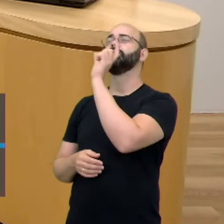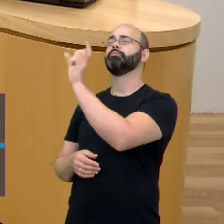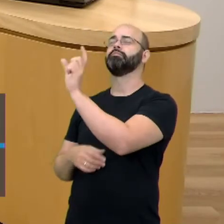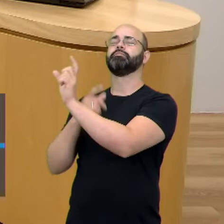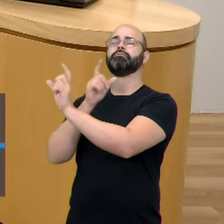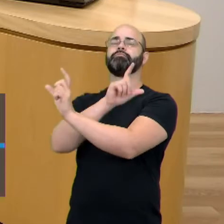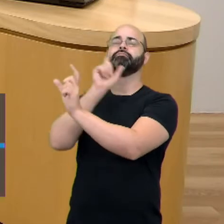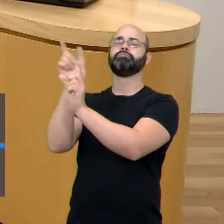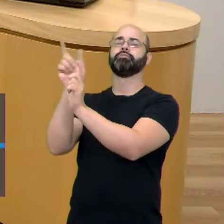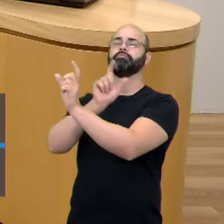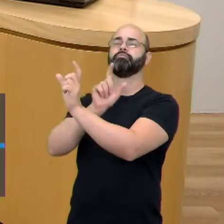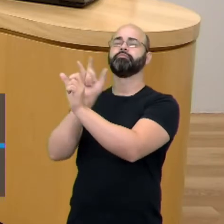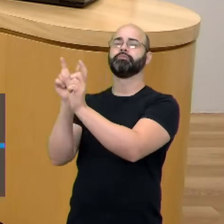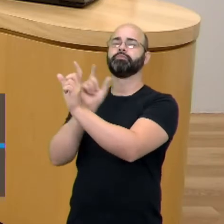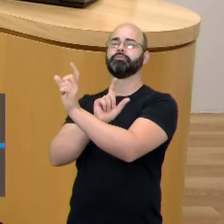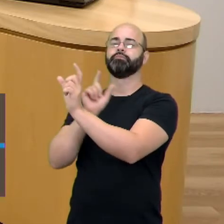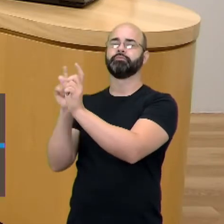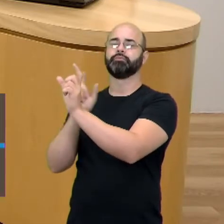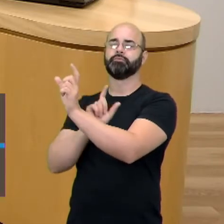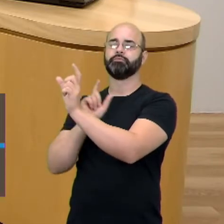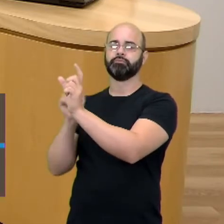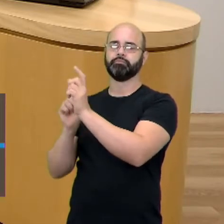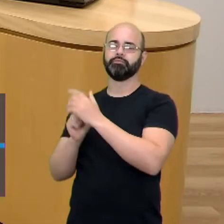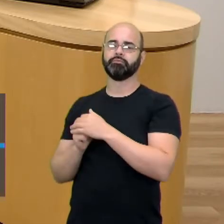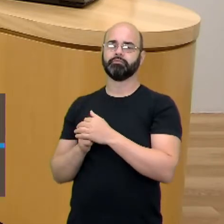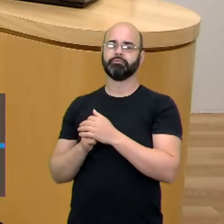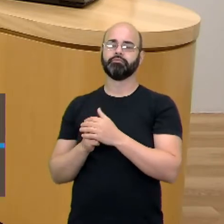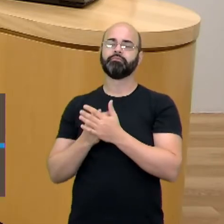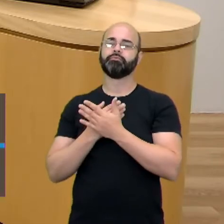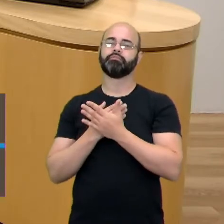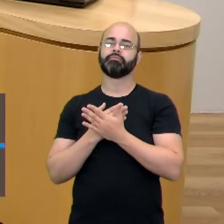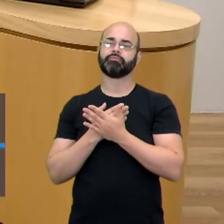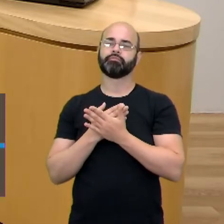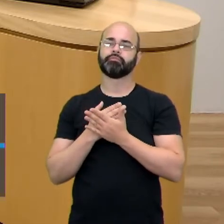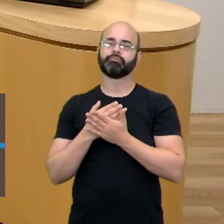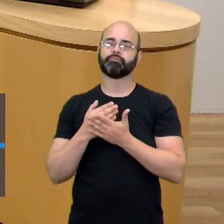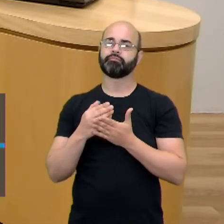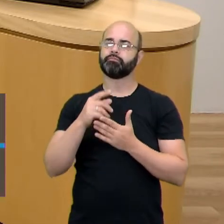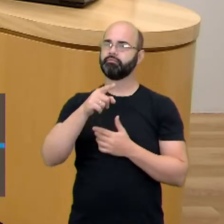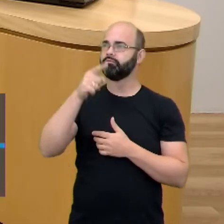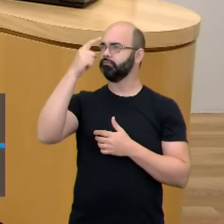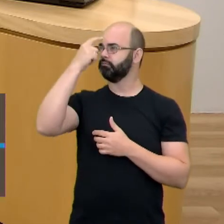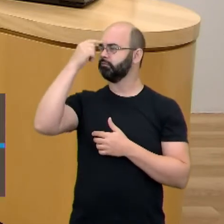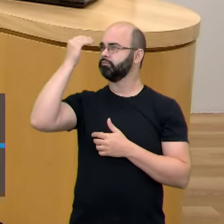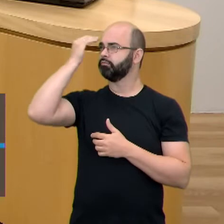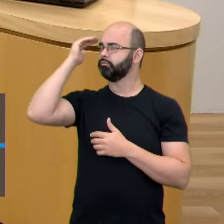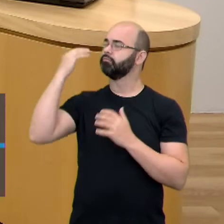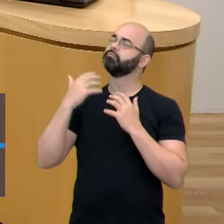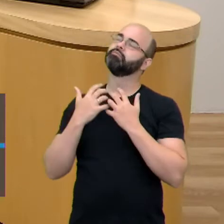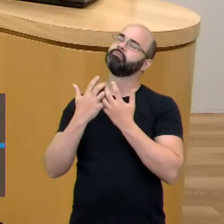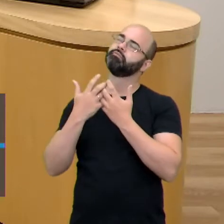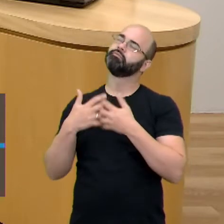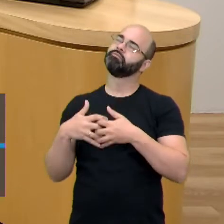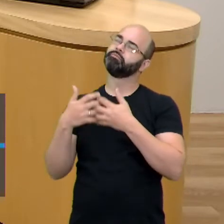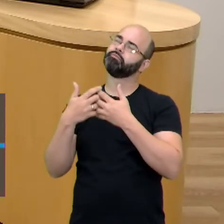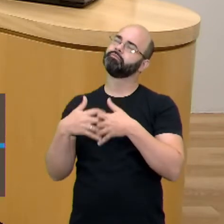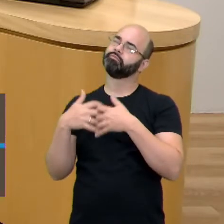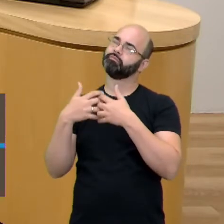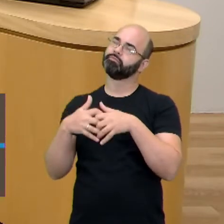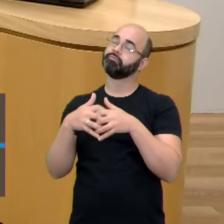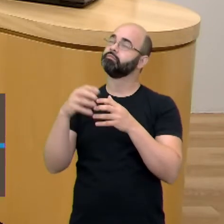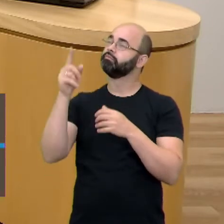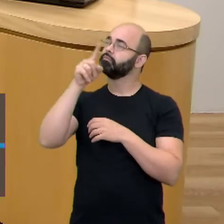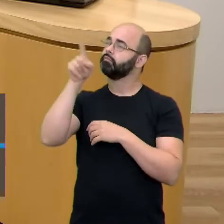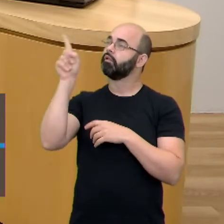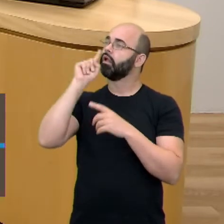elas comecem a entrar nas suas camadas de apreensão. Quando você vê, é um atalho.